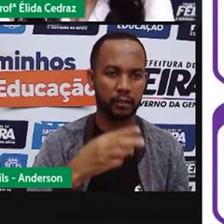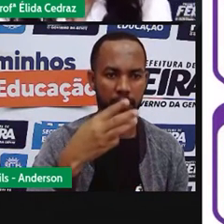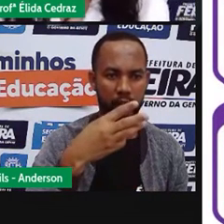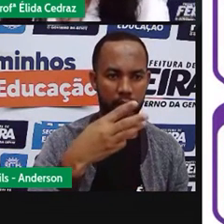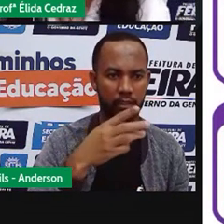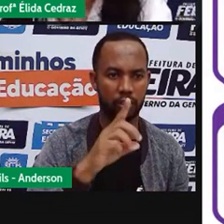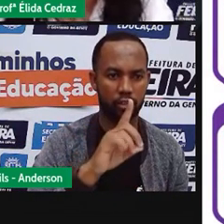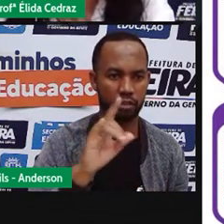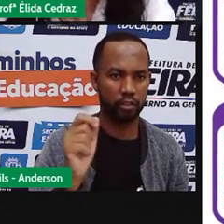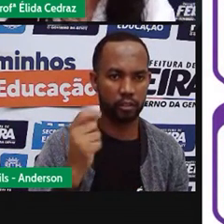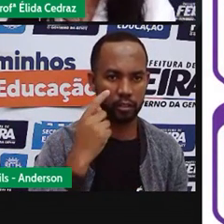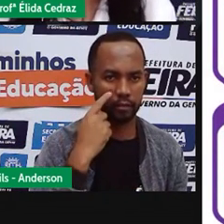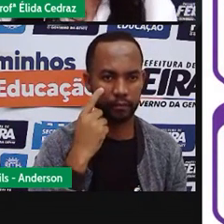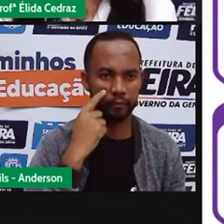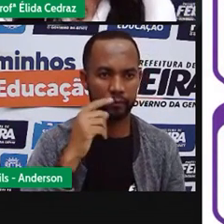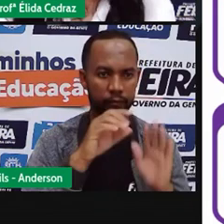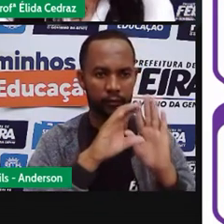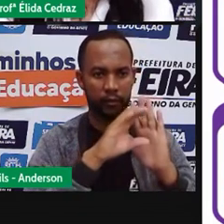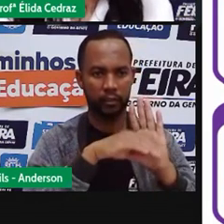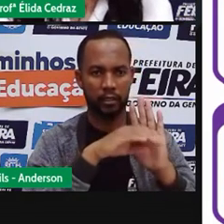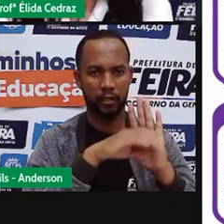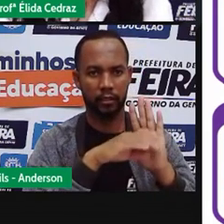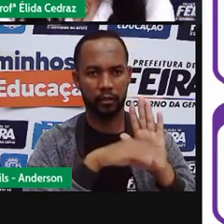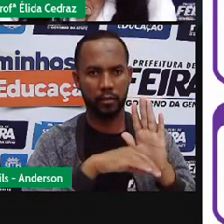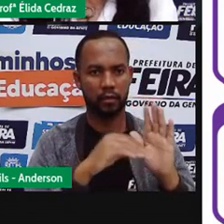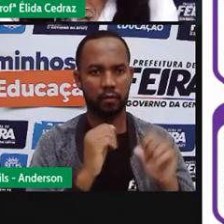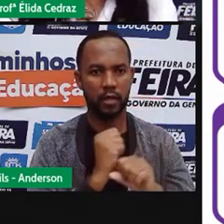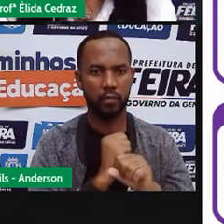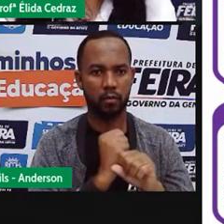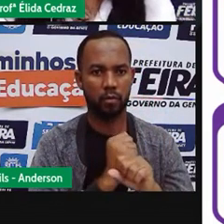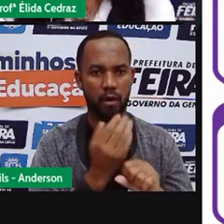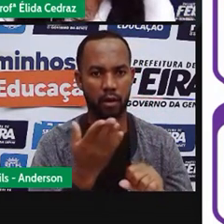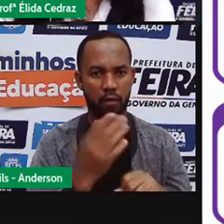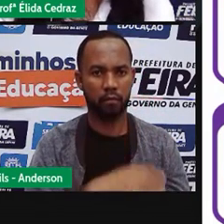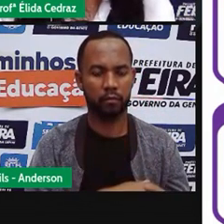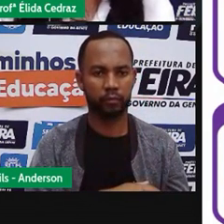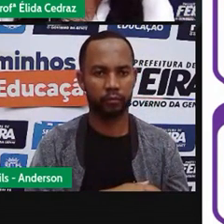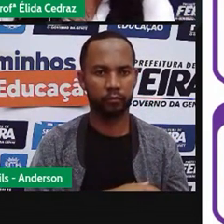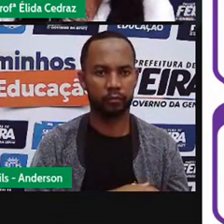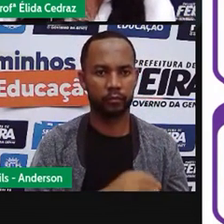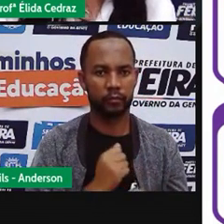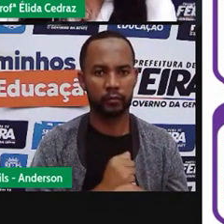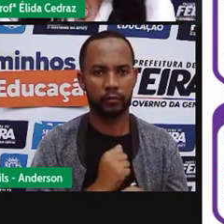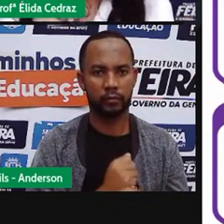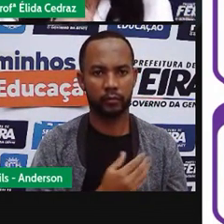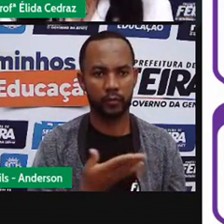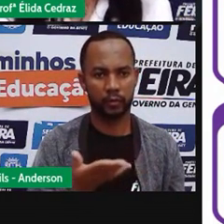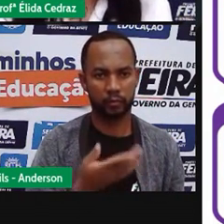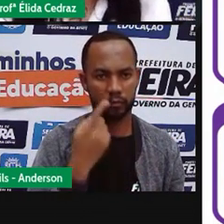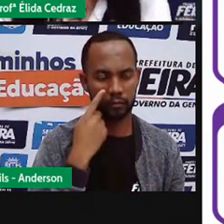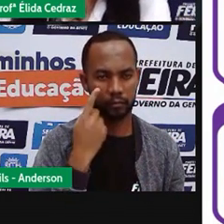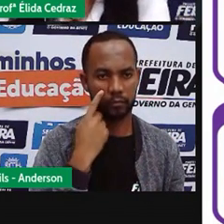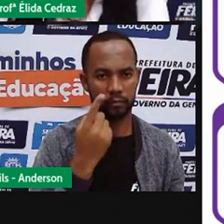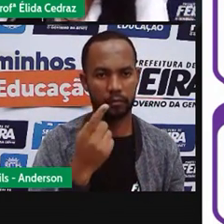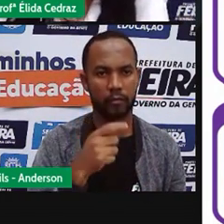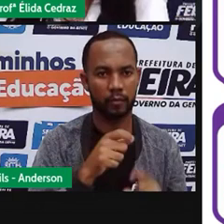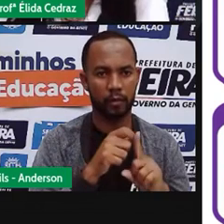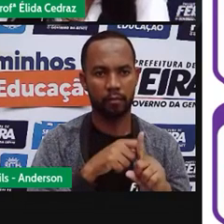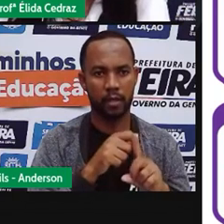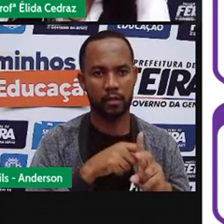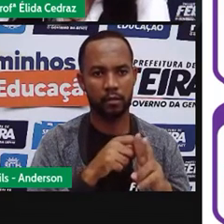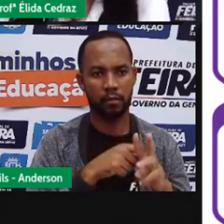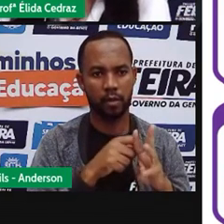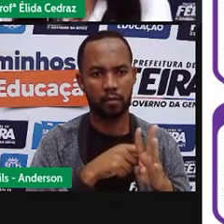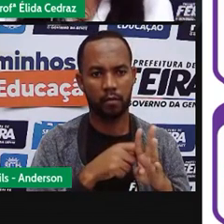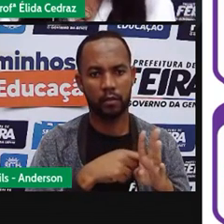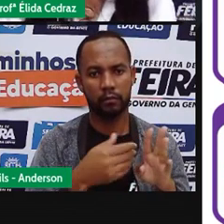aqui é o calendário anual aqui do ano de dois mil e vinte e um mesmo olha quantos meses nós temos